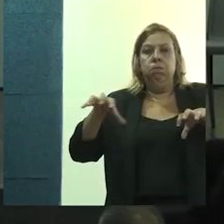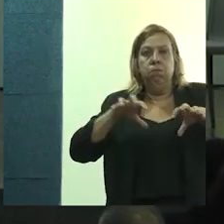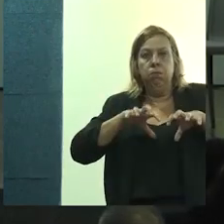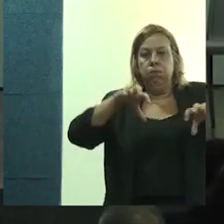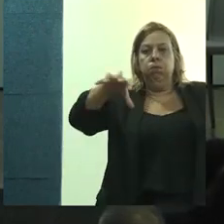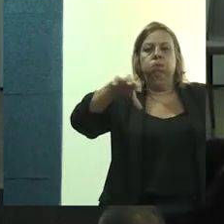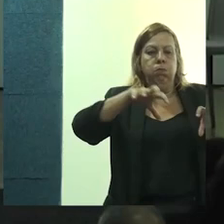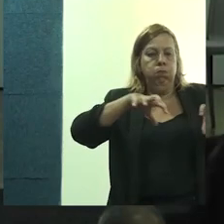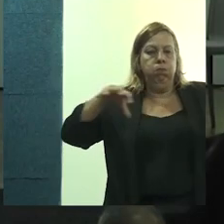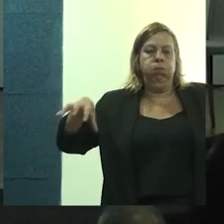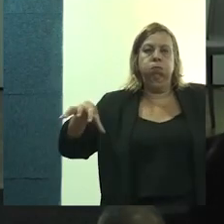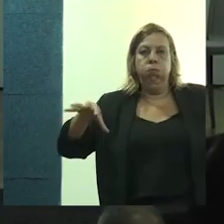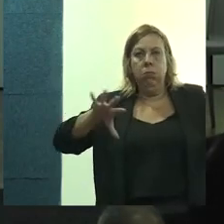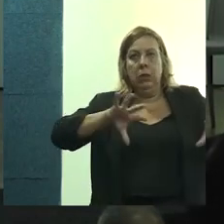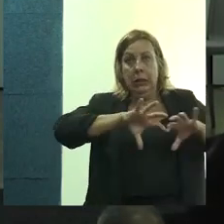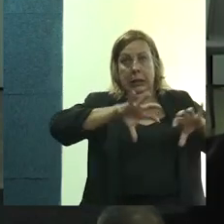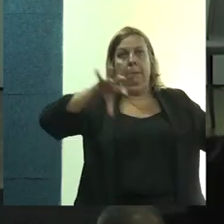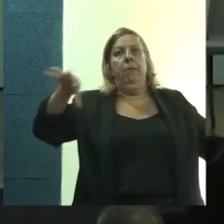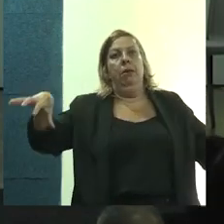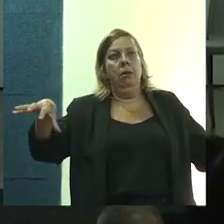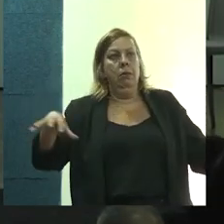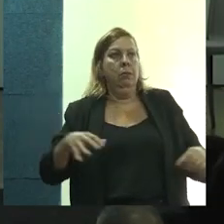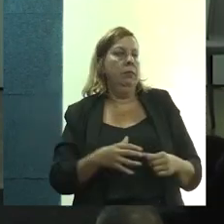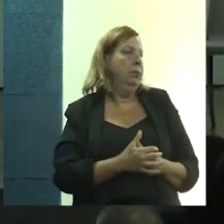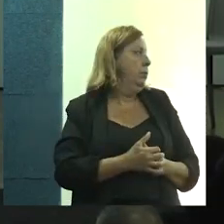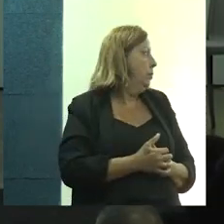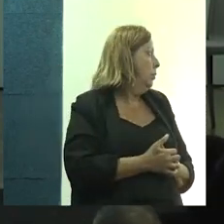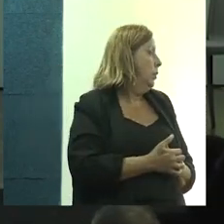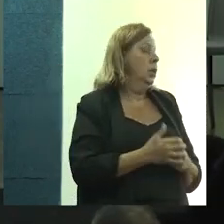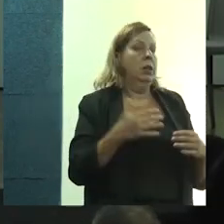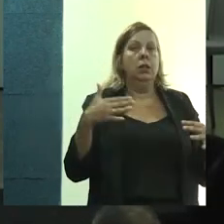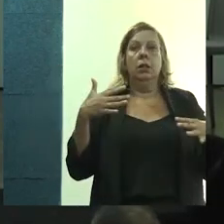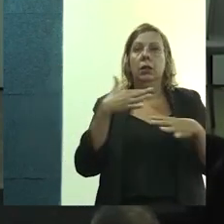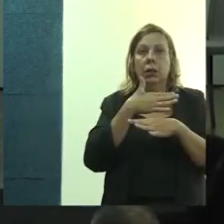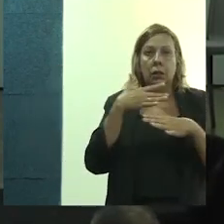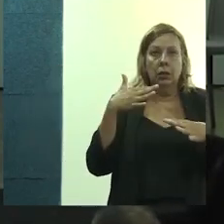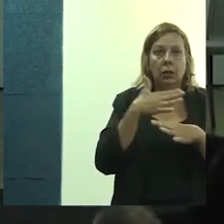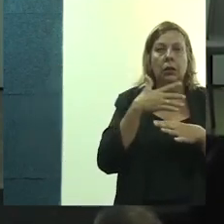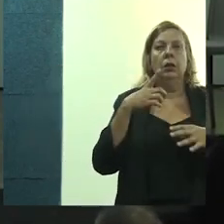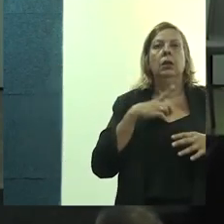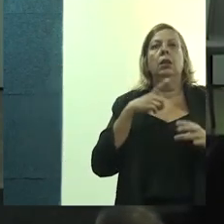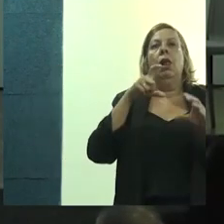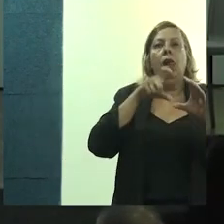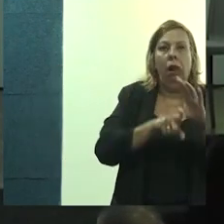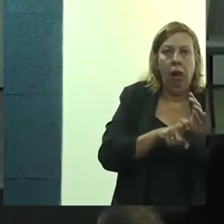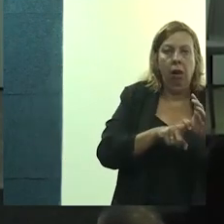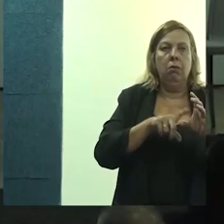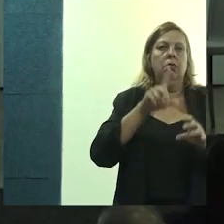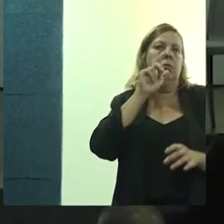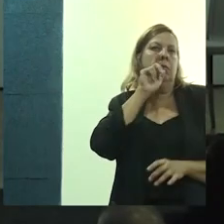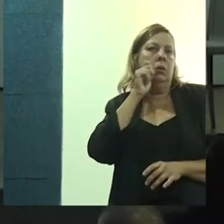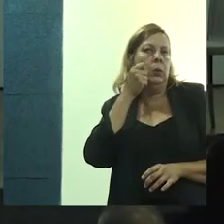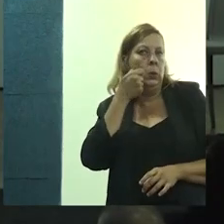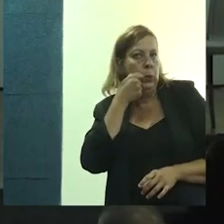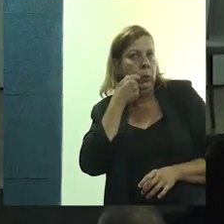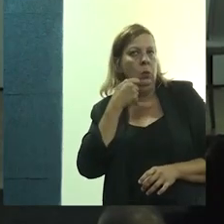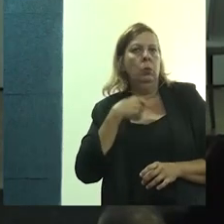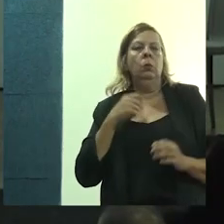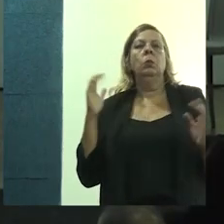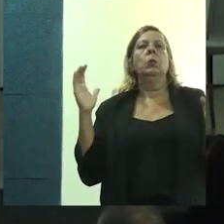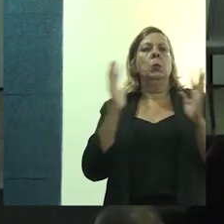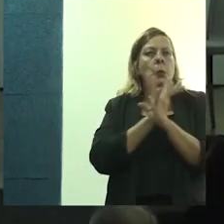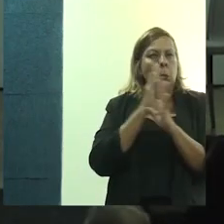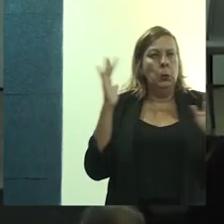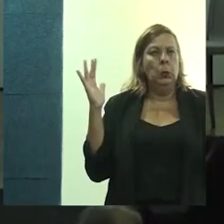assentamentos meio isolados. É uma cidade dormitória dependente de Aracaju. Existe um